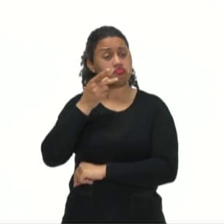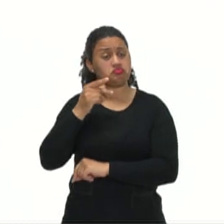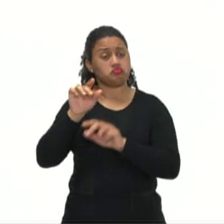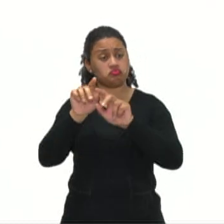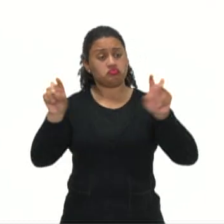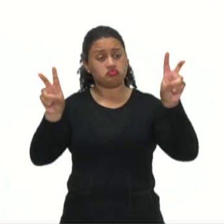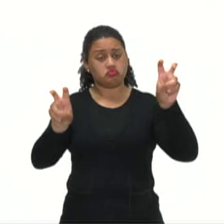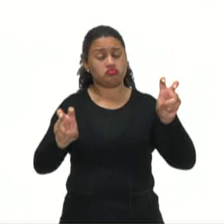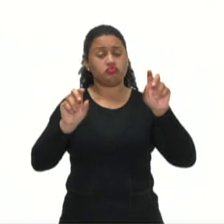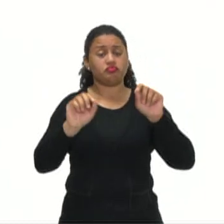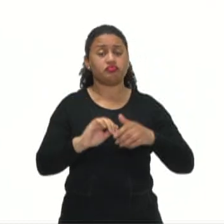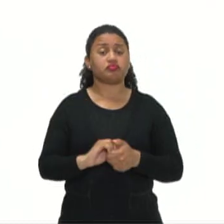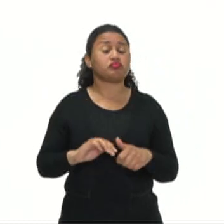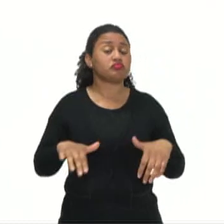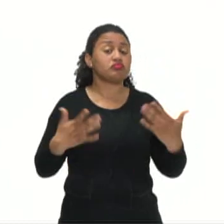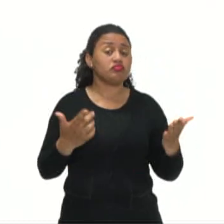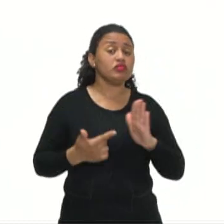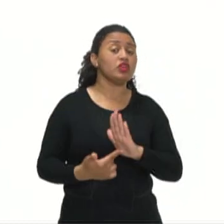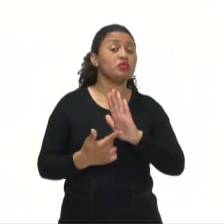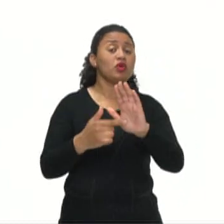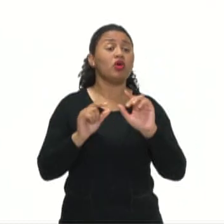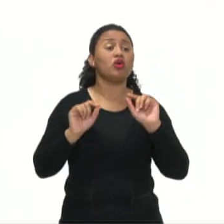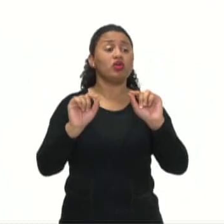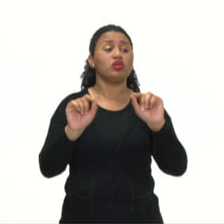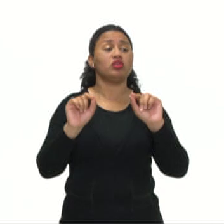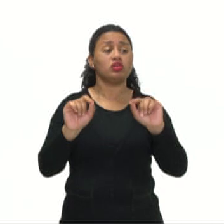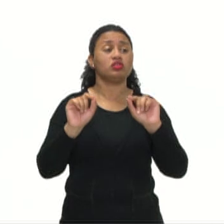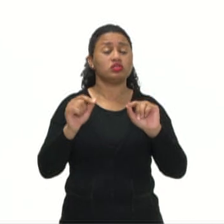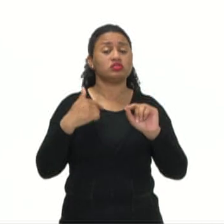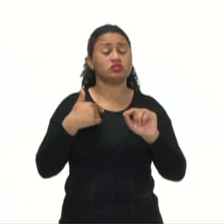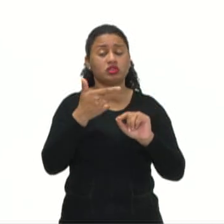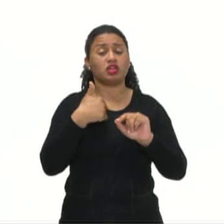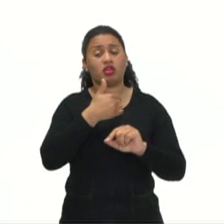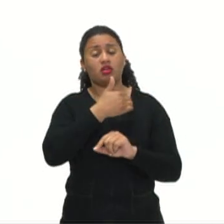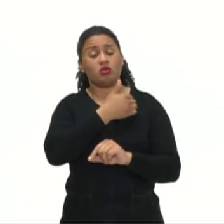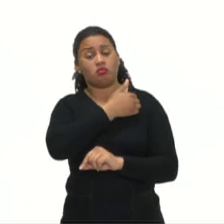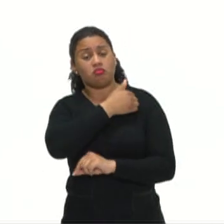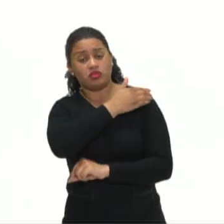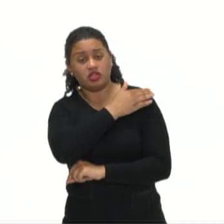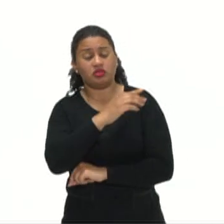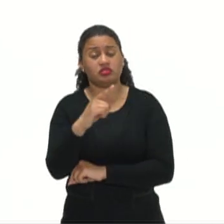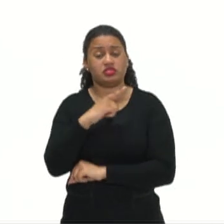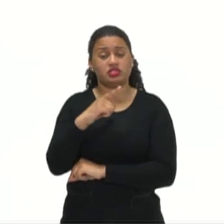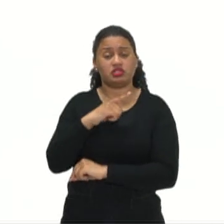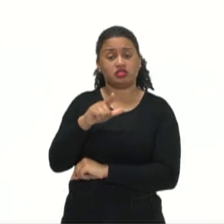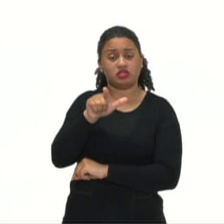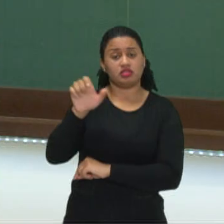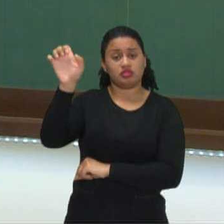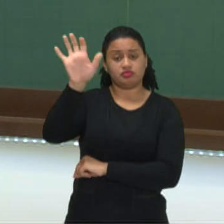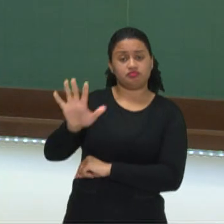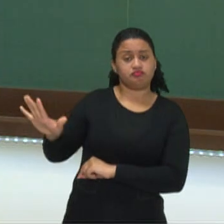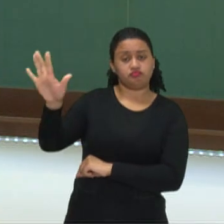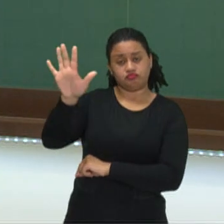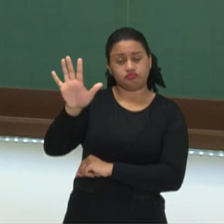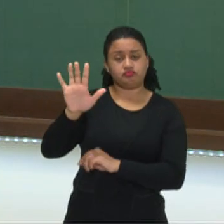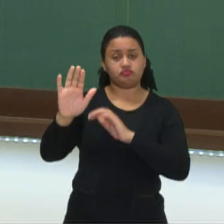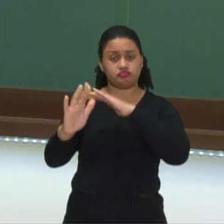Bem, isso mostra o peso da xenofobia na atualidade no continente europeu.